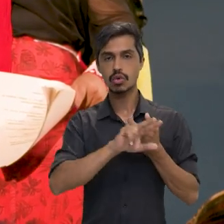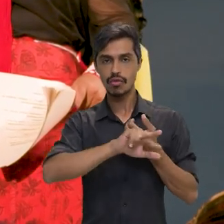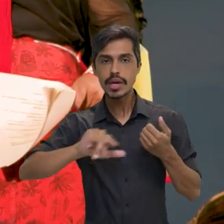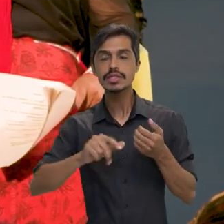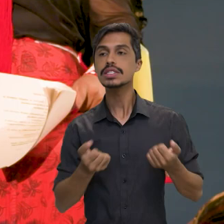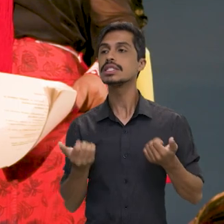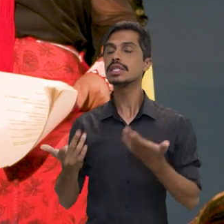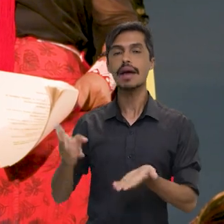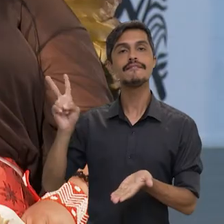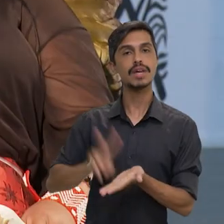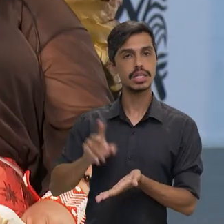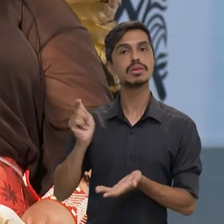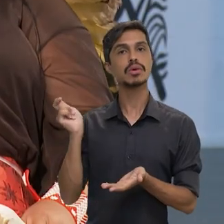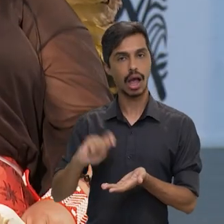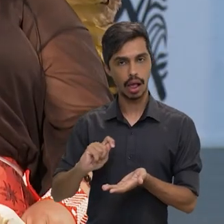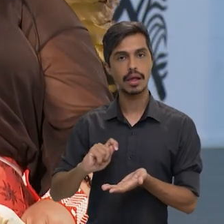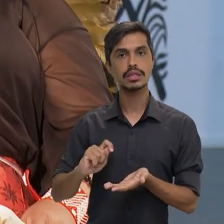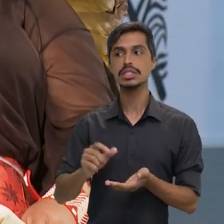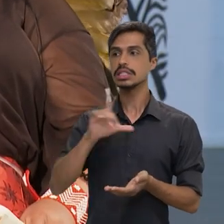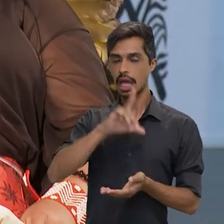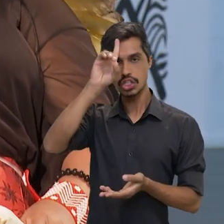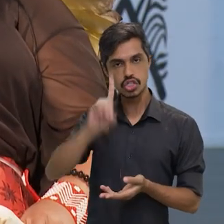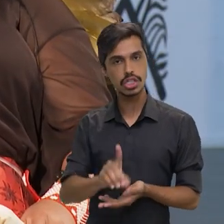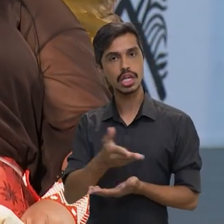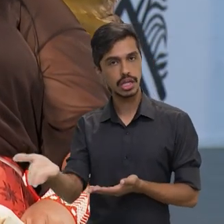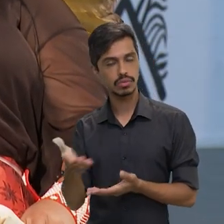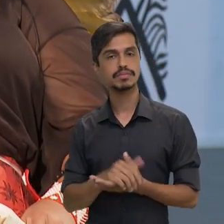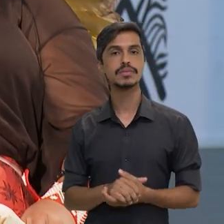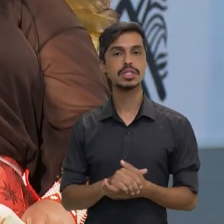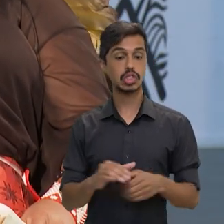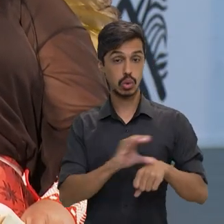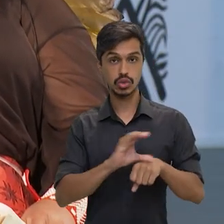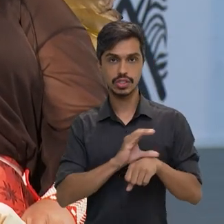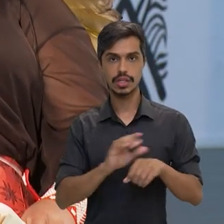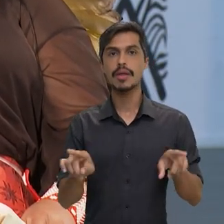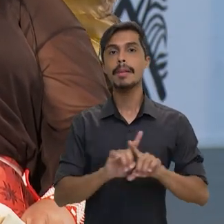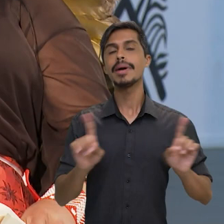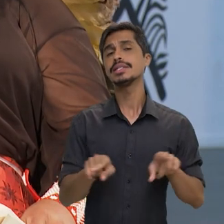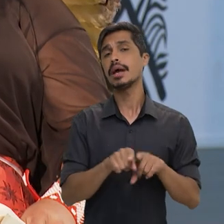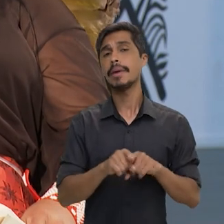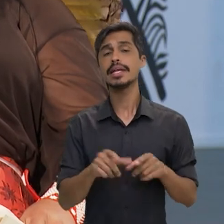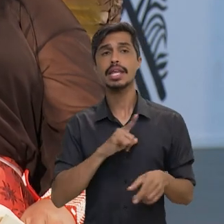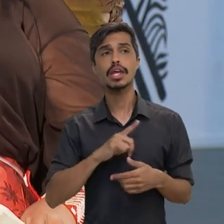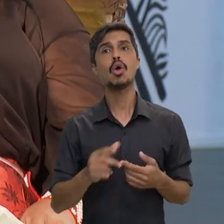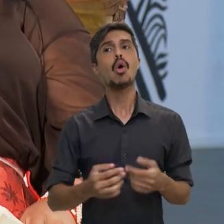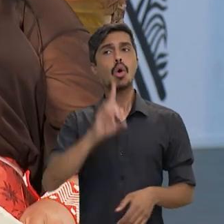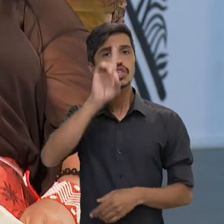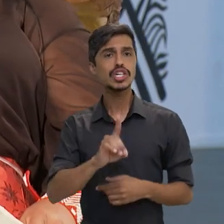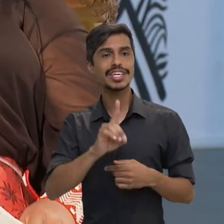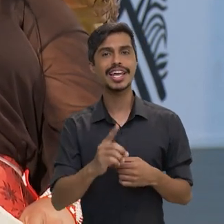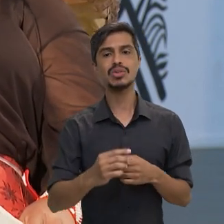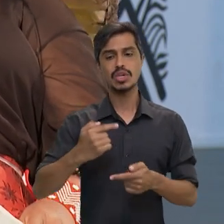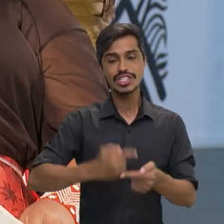garantem esse direito constitucional. Mas a gente também defende o direito originário, né?